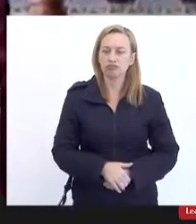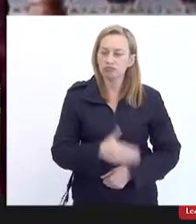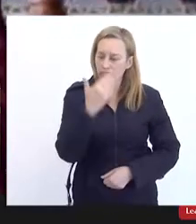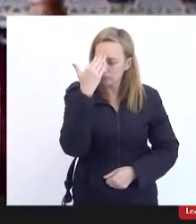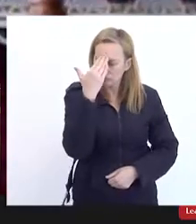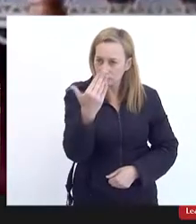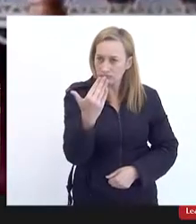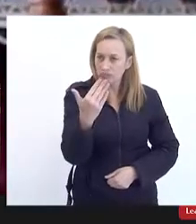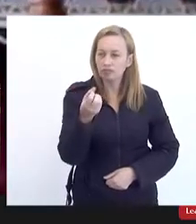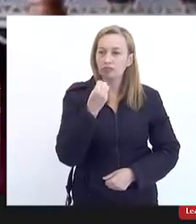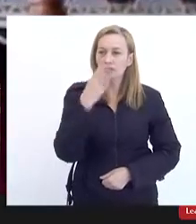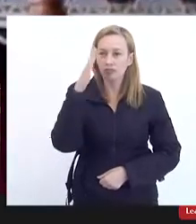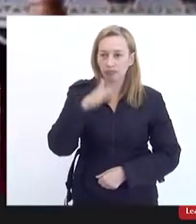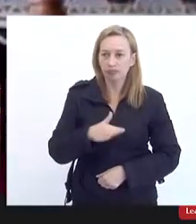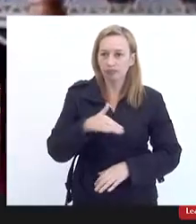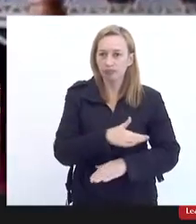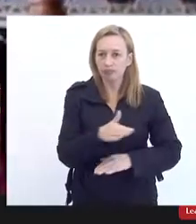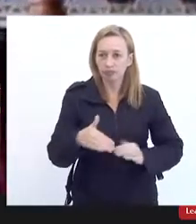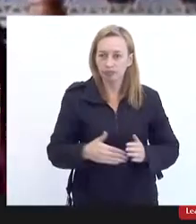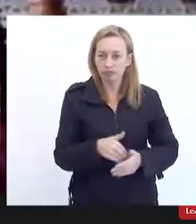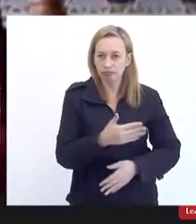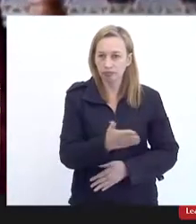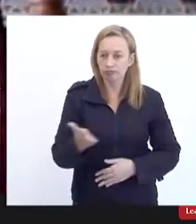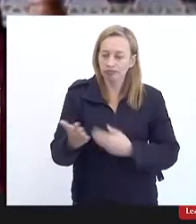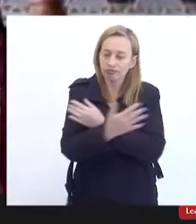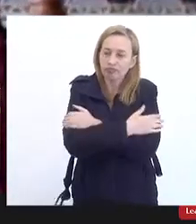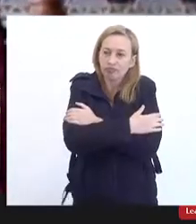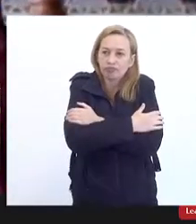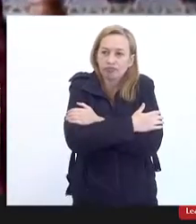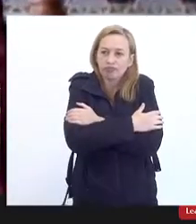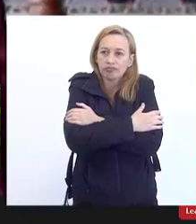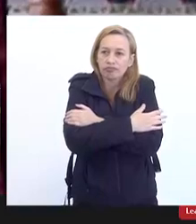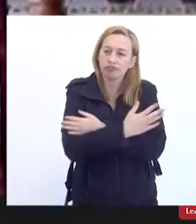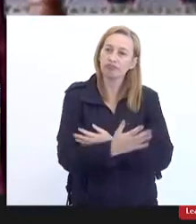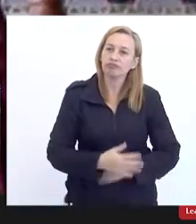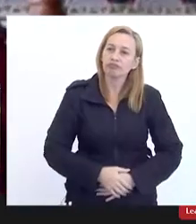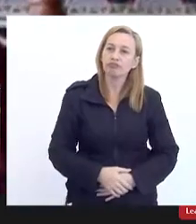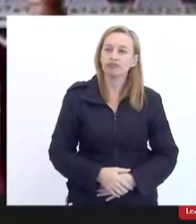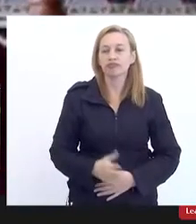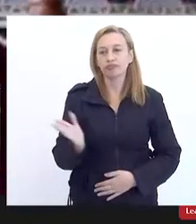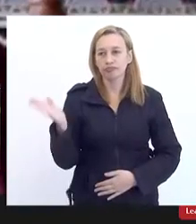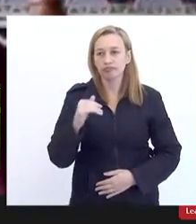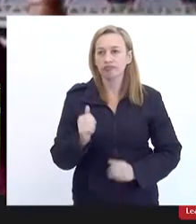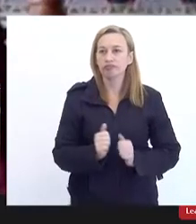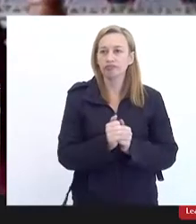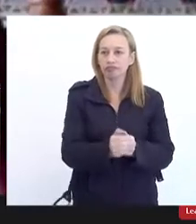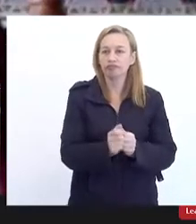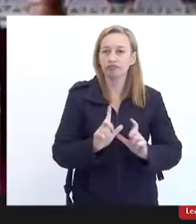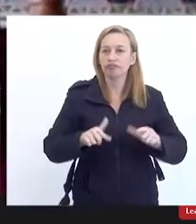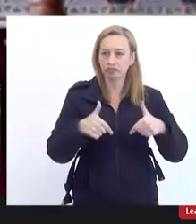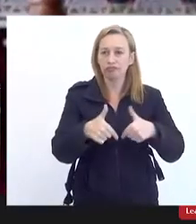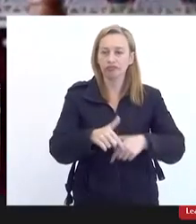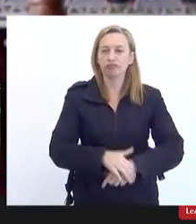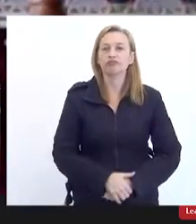obrigada boa tarde a todos e todas um abraço e vamos ir para os encaminhamentos para a ação